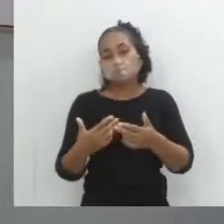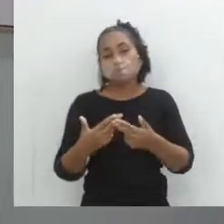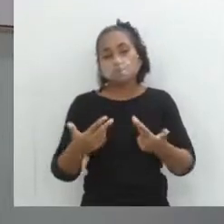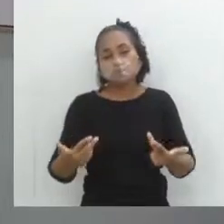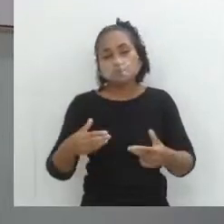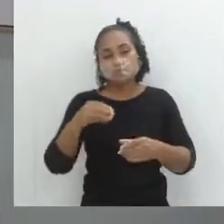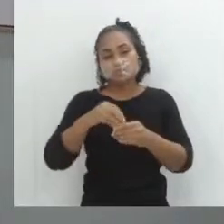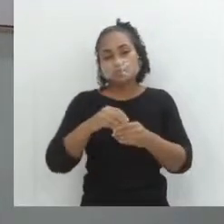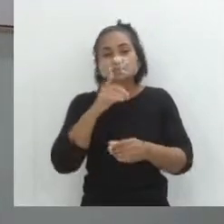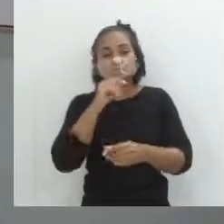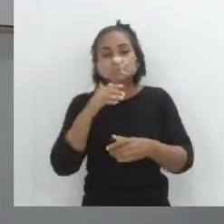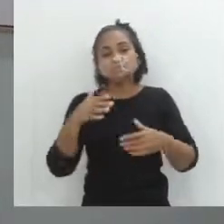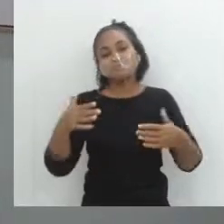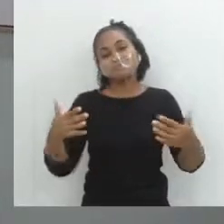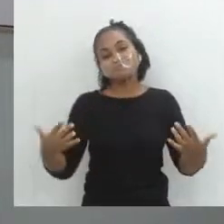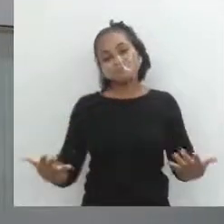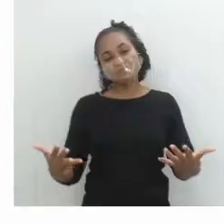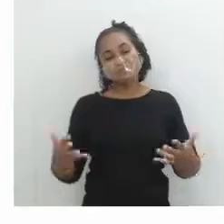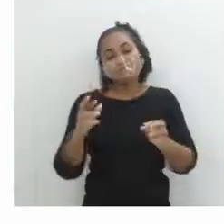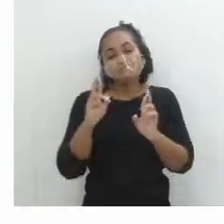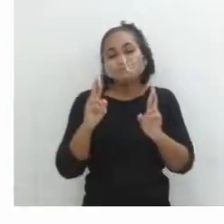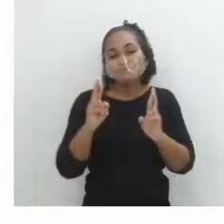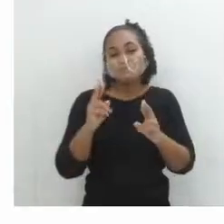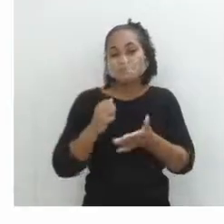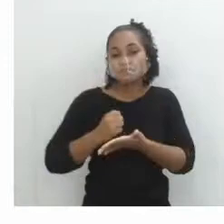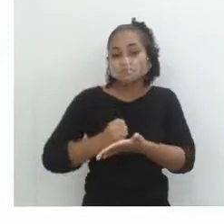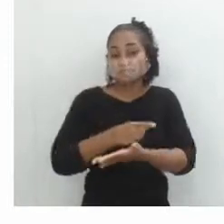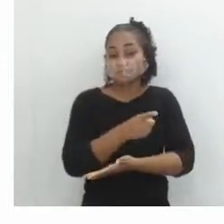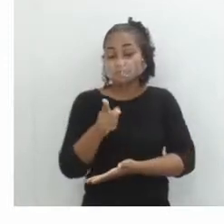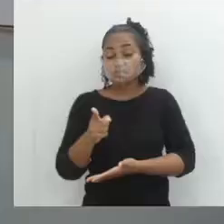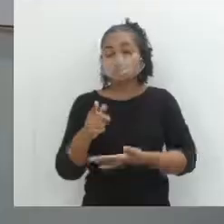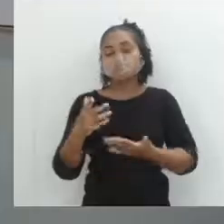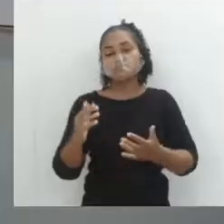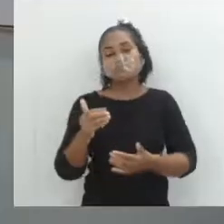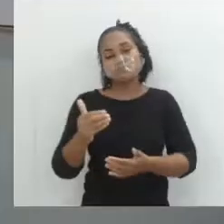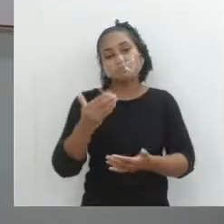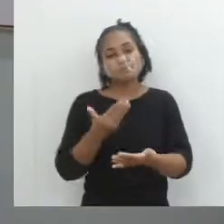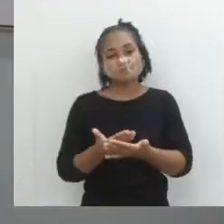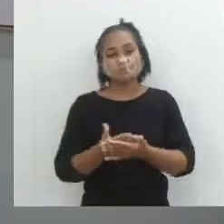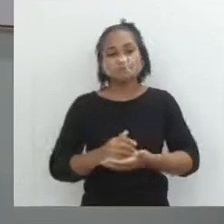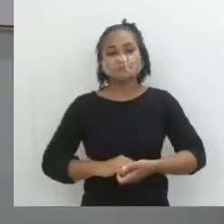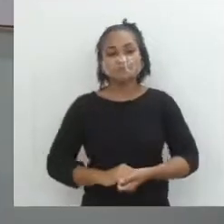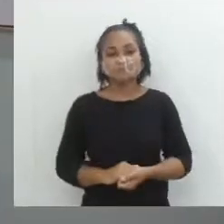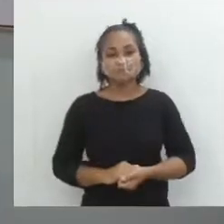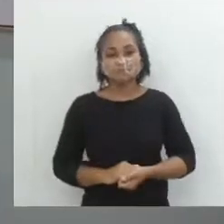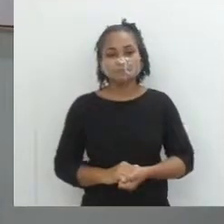da água. E aí, eu espero ter ajudado a vocês. Então, até a próxima aula!